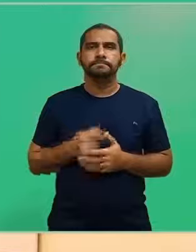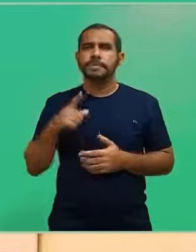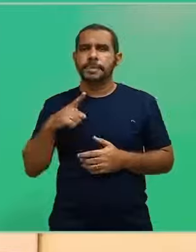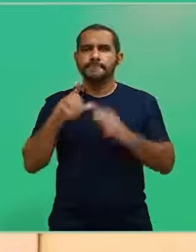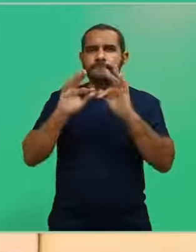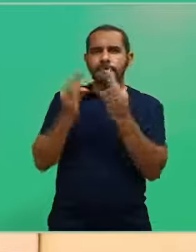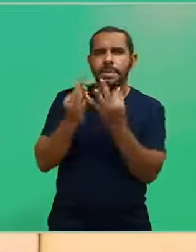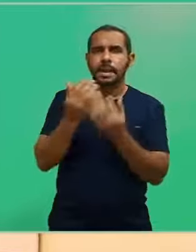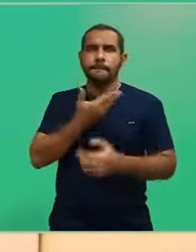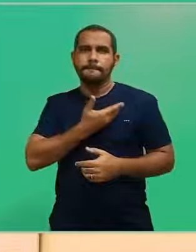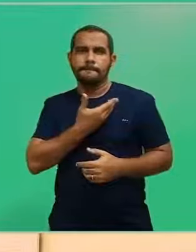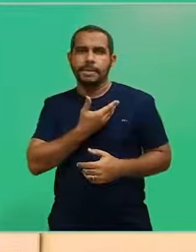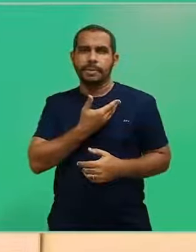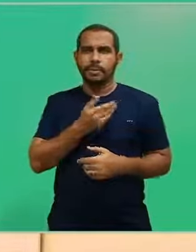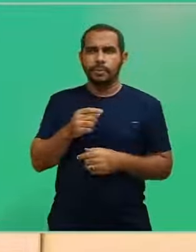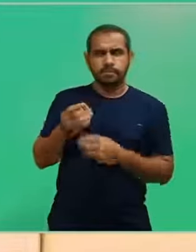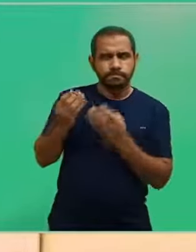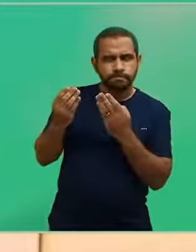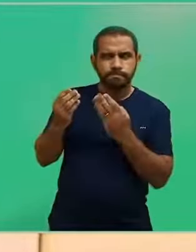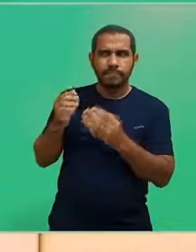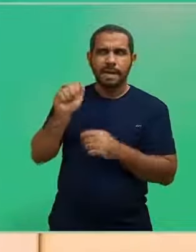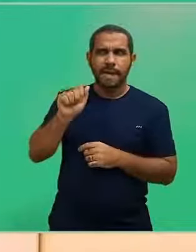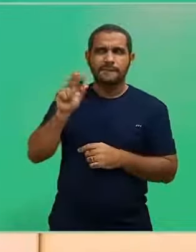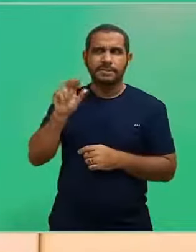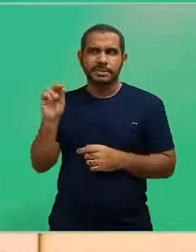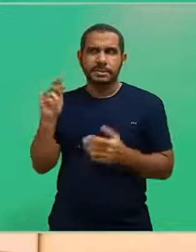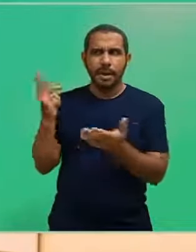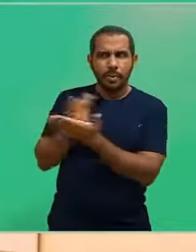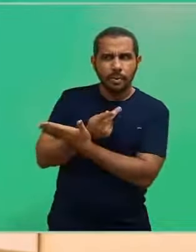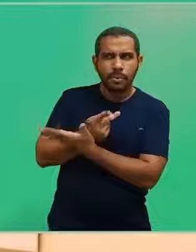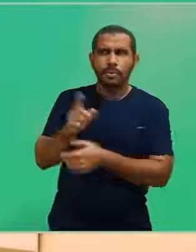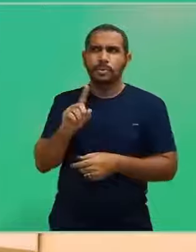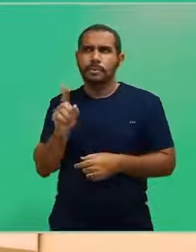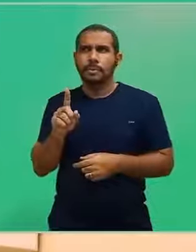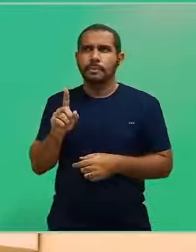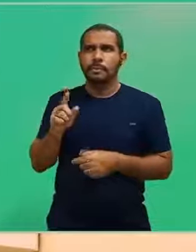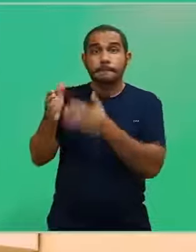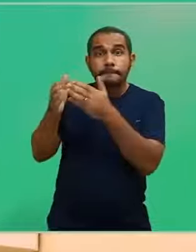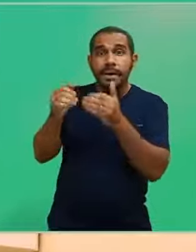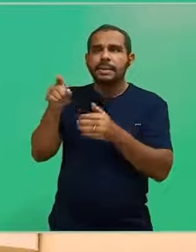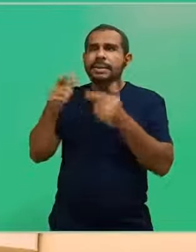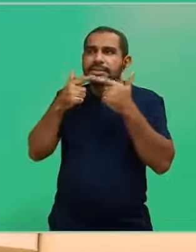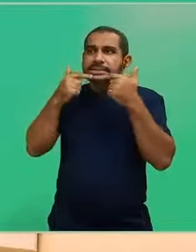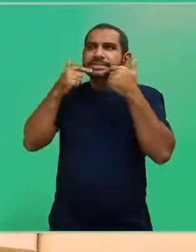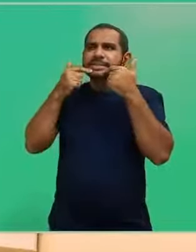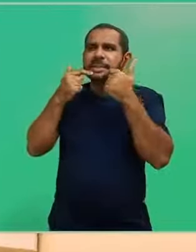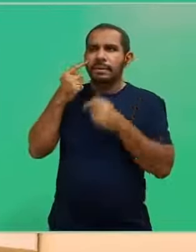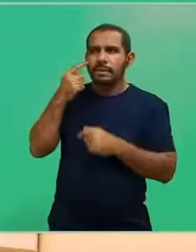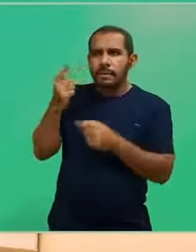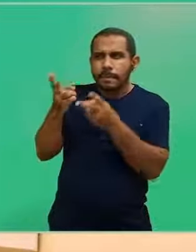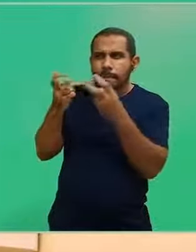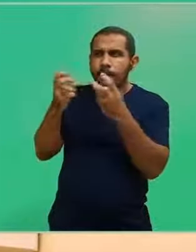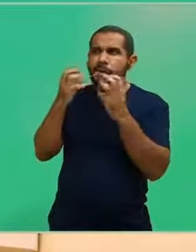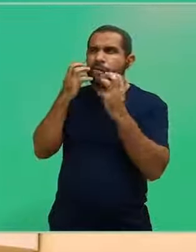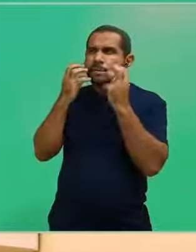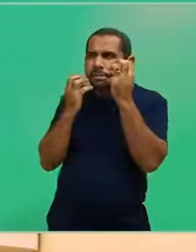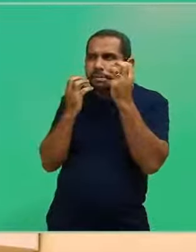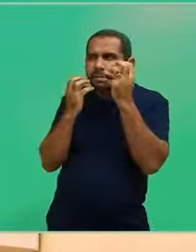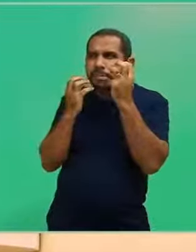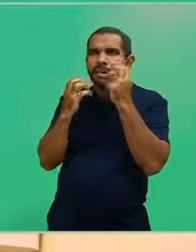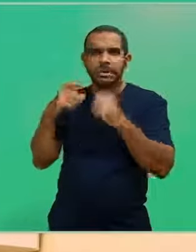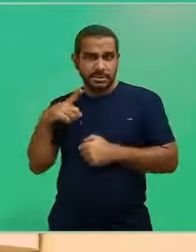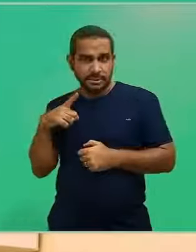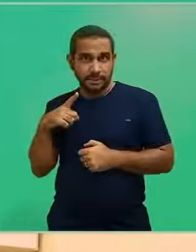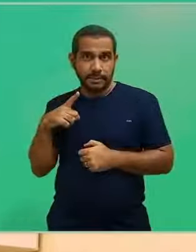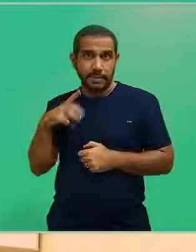Se você tem um familiar ou um amigo que você está suspeitando de um AVC, peça para a pessoa sorrir. Se existe a boca torta, ou seja, uma